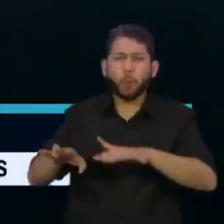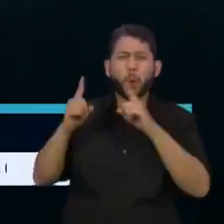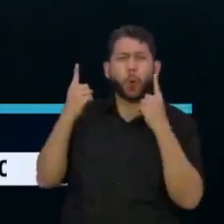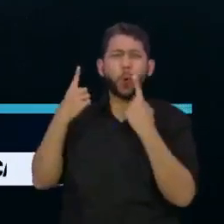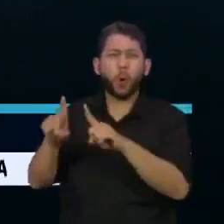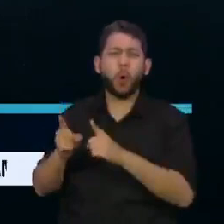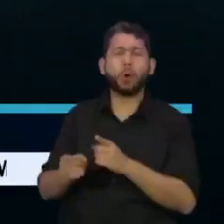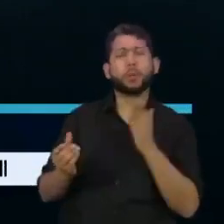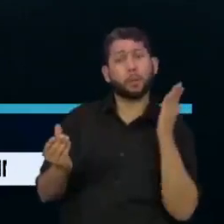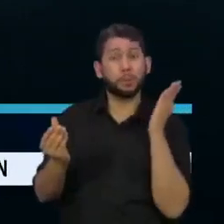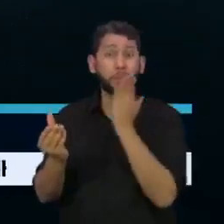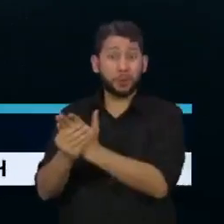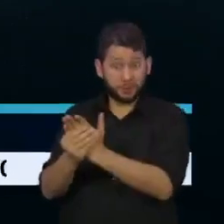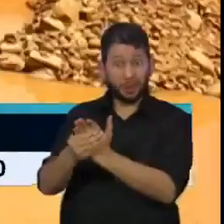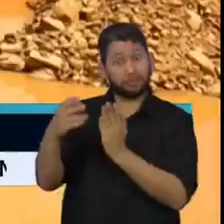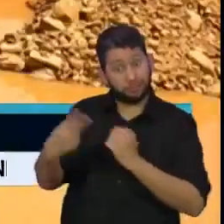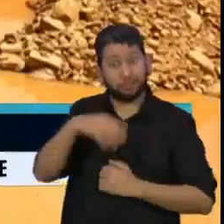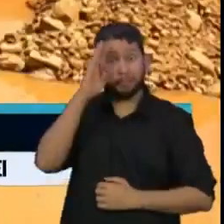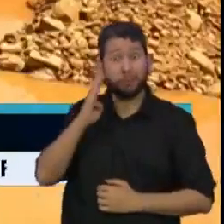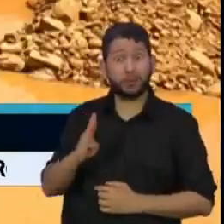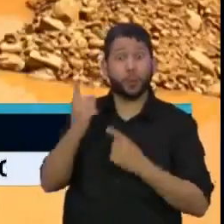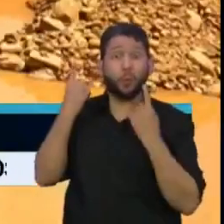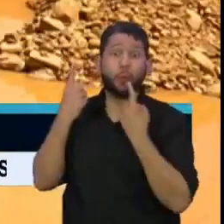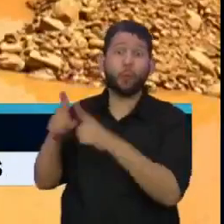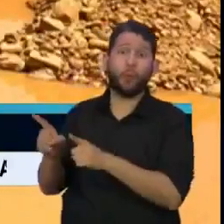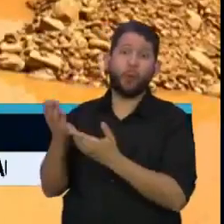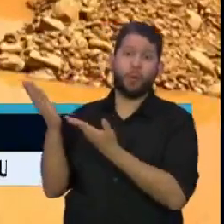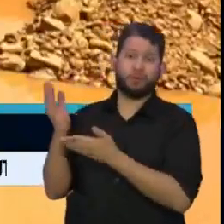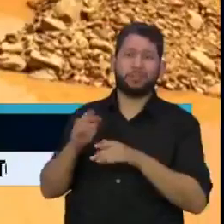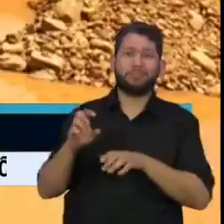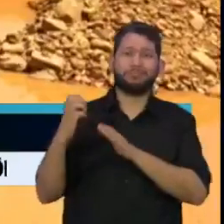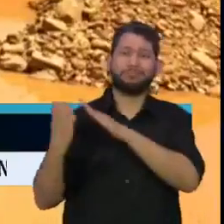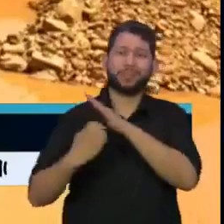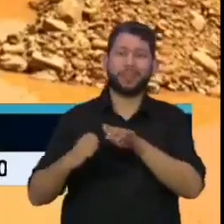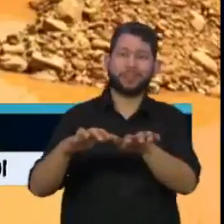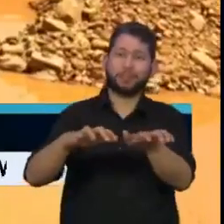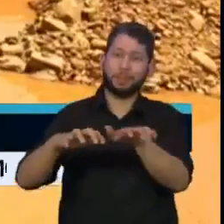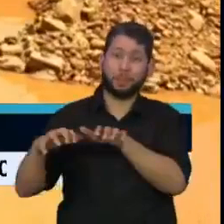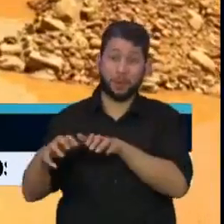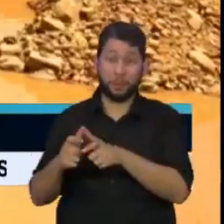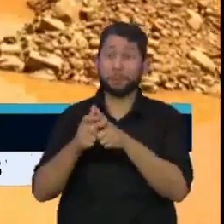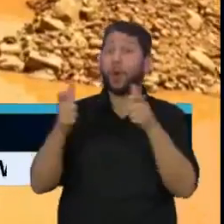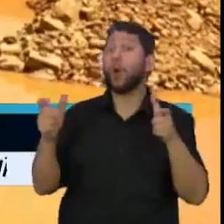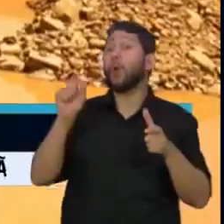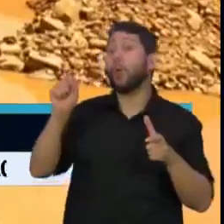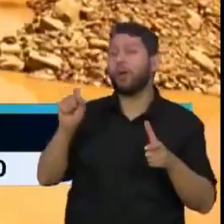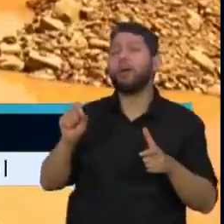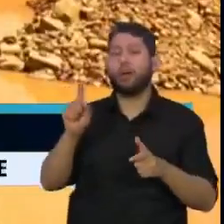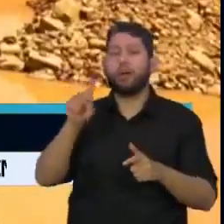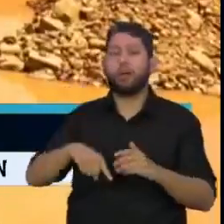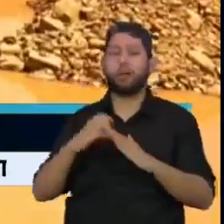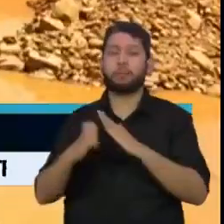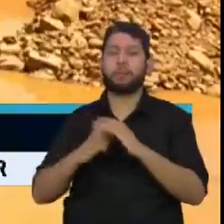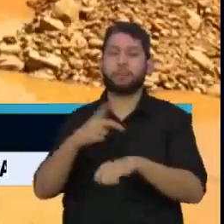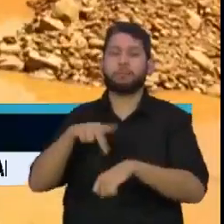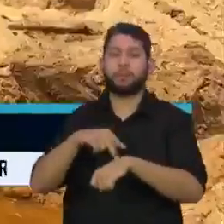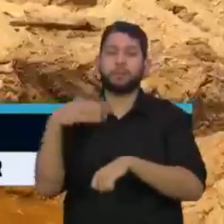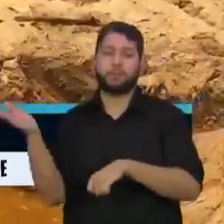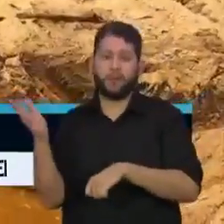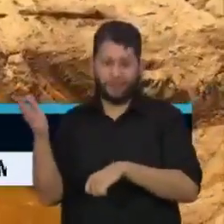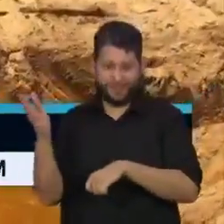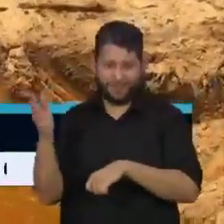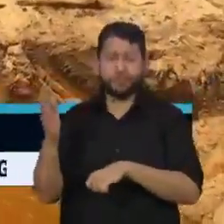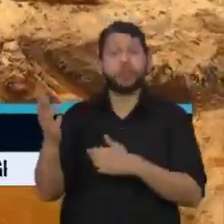processos judiciais no Brasil contra mineradoras, A maior parte delas de origem estrangeira, que se